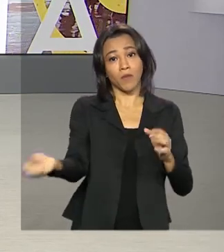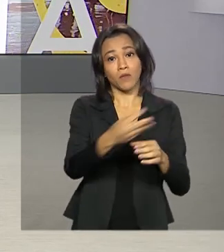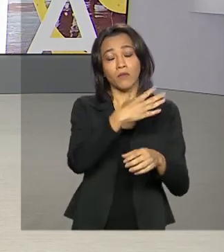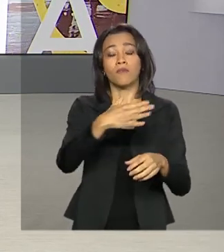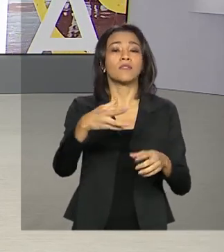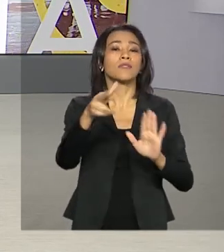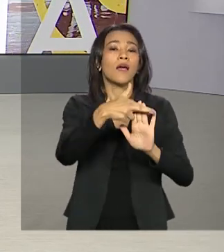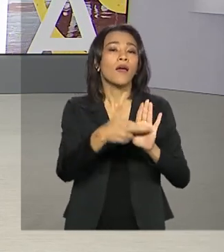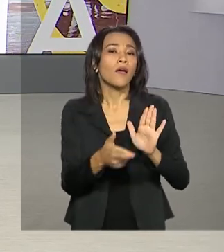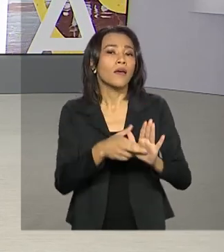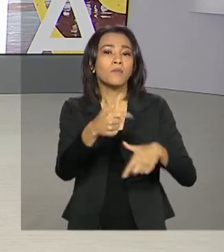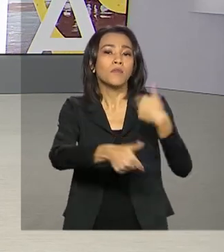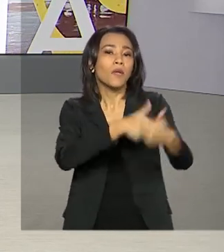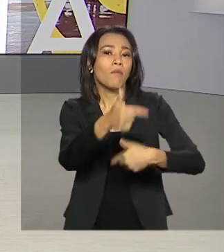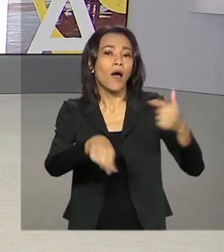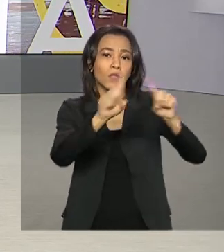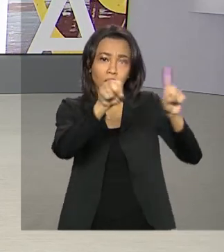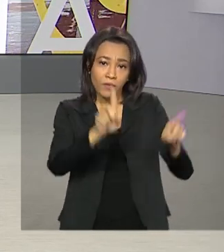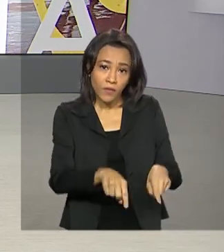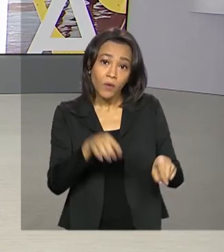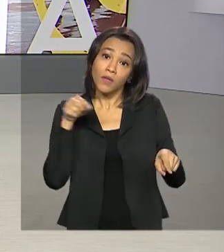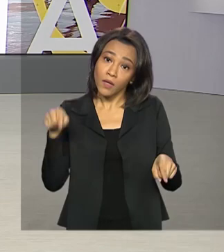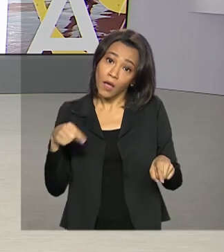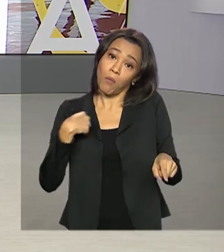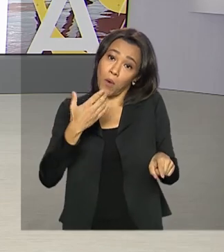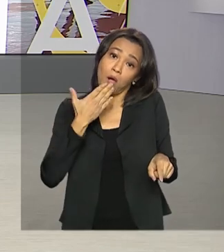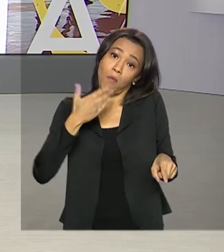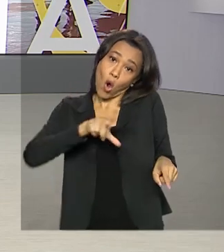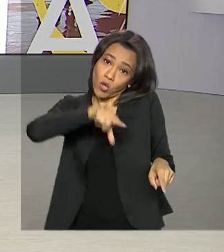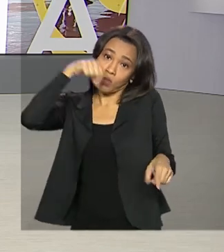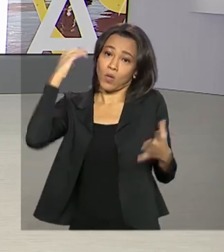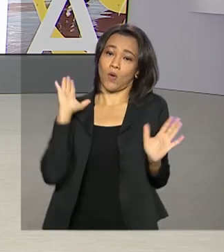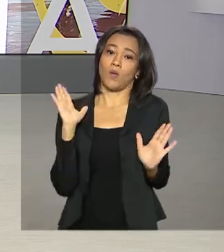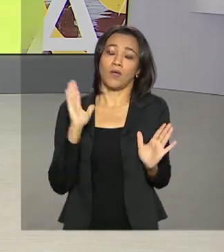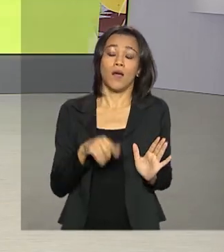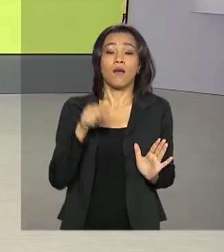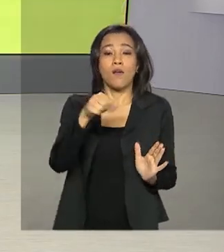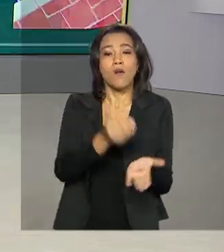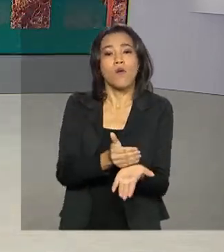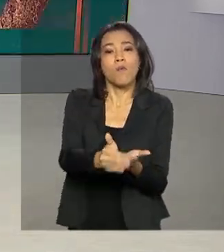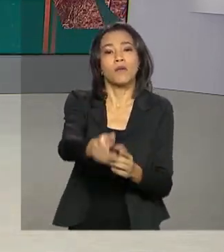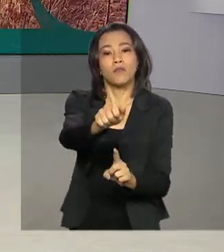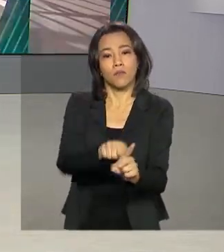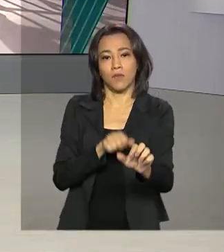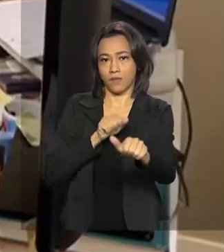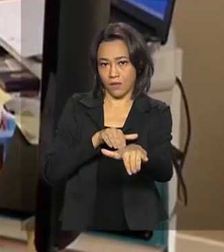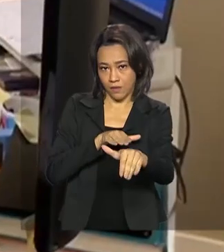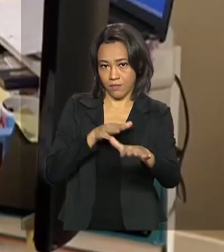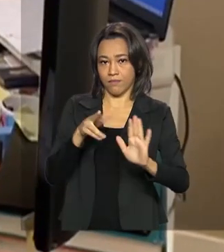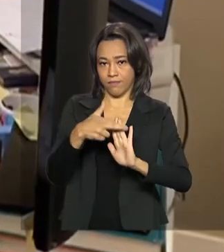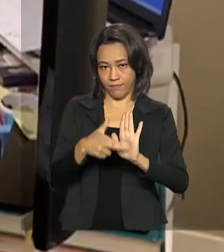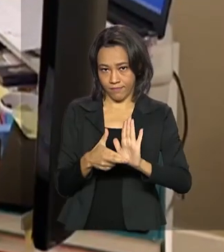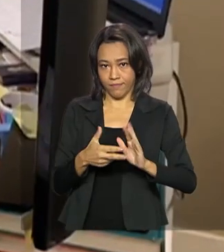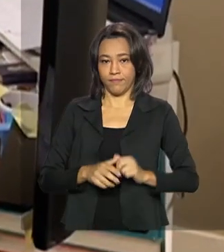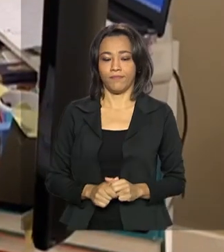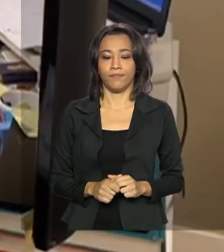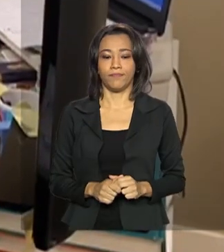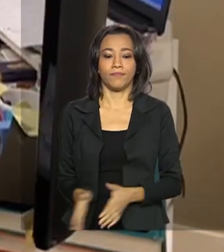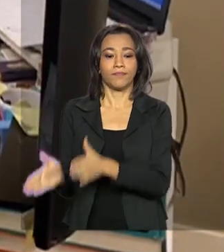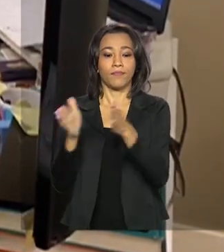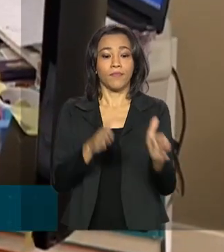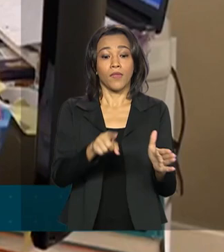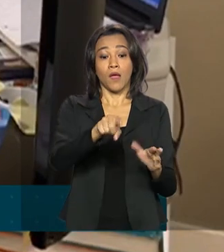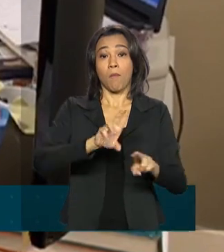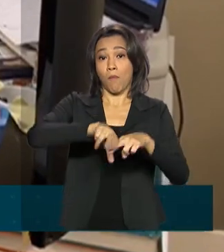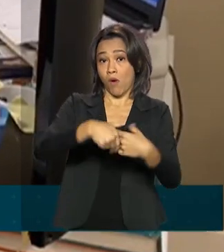servidores como alternativa depois do fim da pandemia. A norma entra em vigor em setembro. Por causa